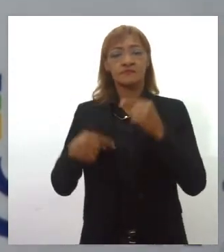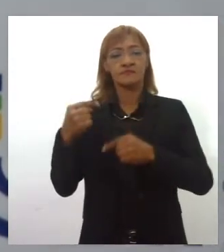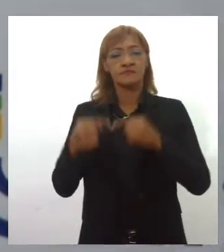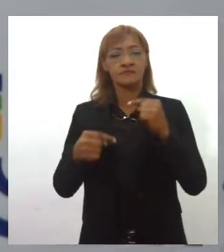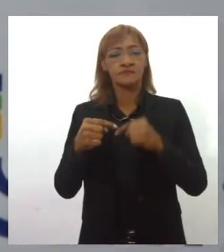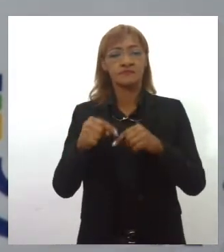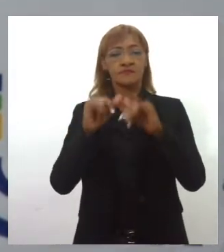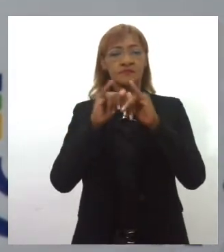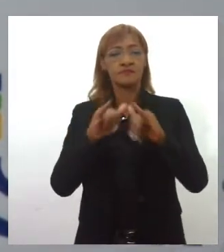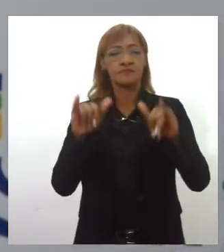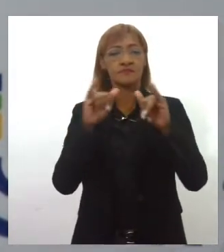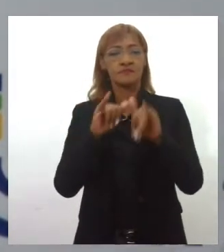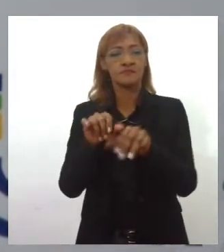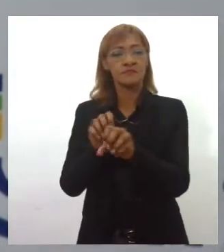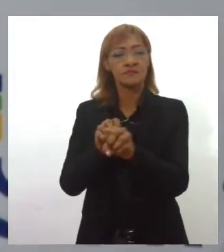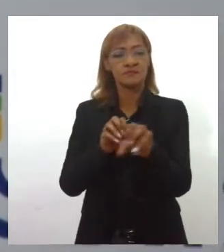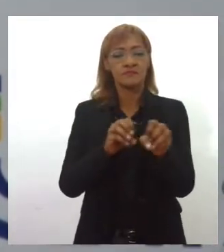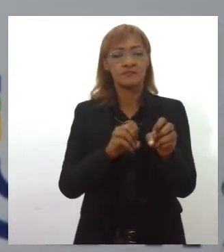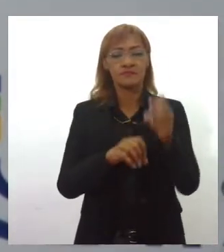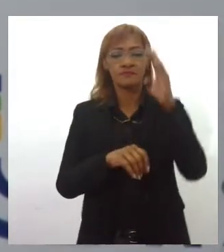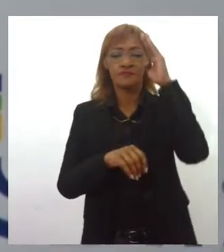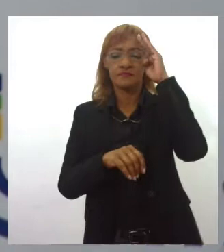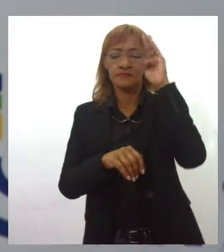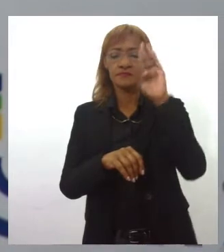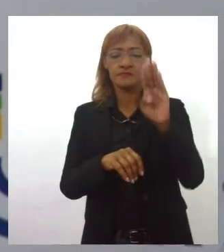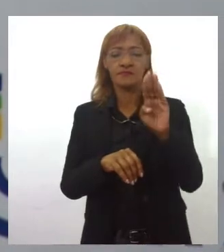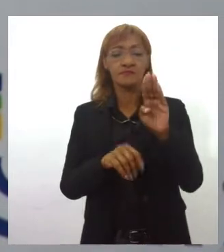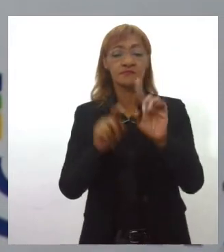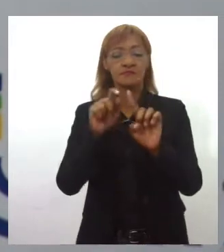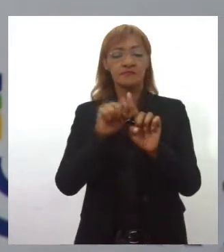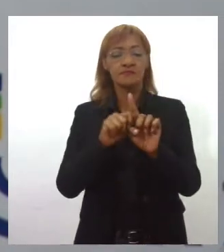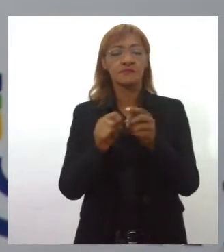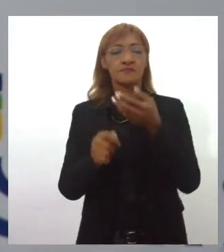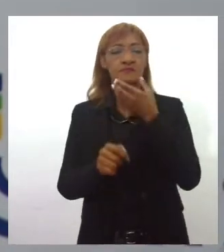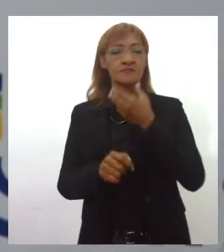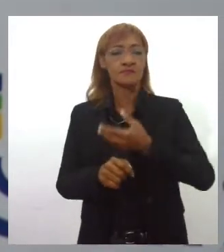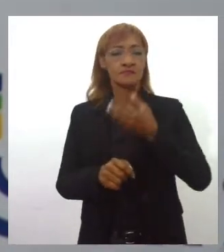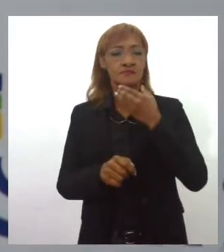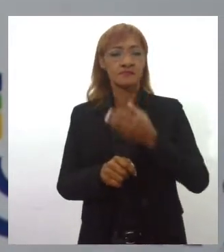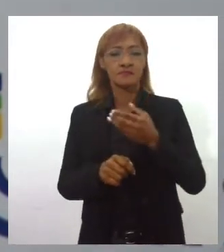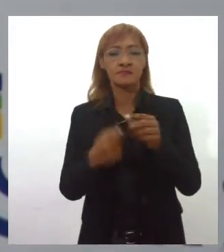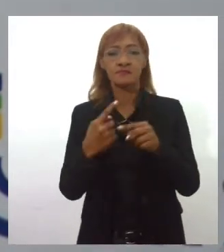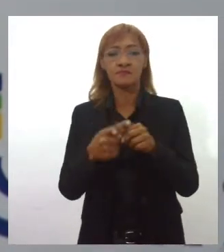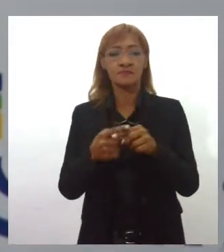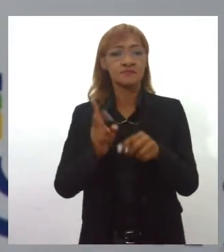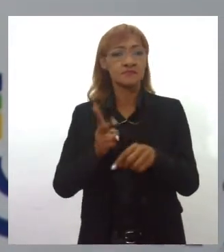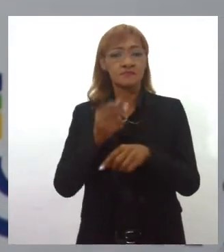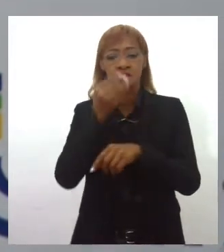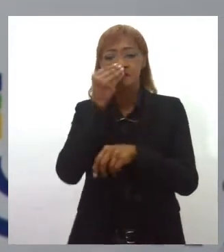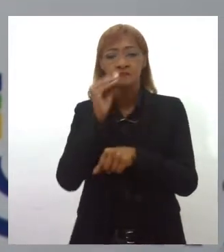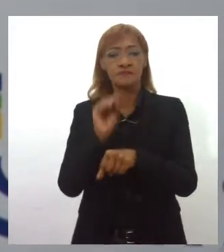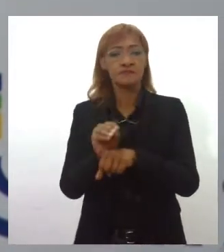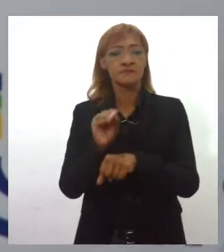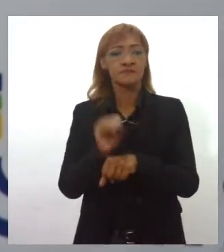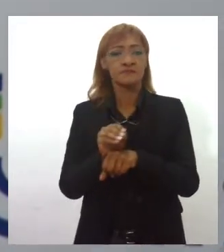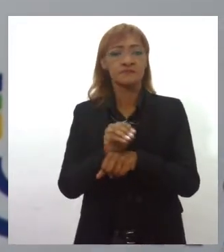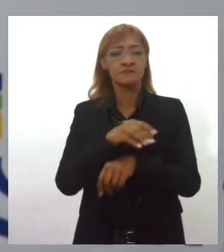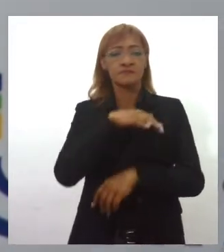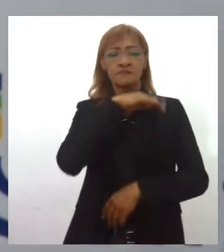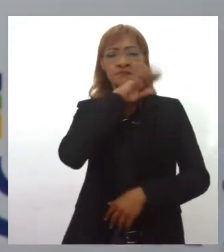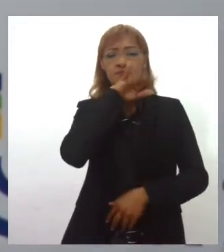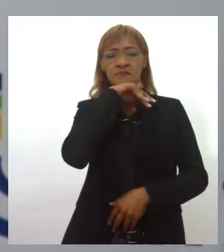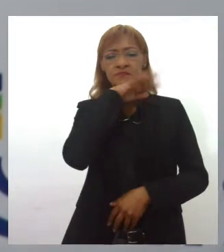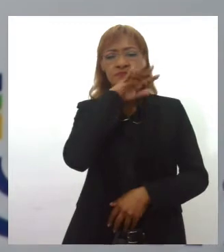e campanhas educativas, principalmente em dezembro, porque é o mês que mais se abandona animais. É uma coisa que acontece